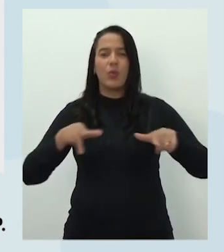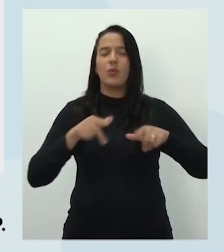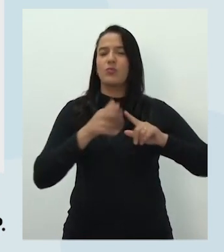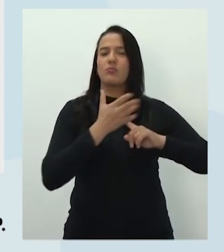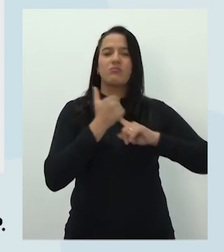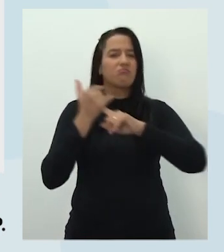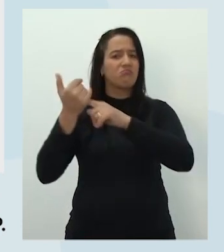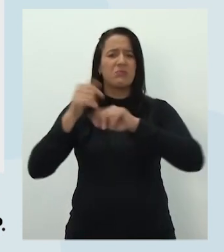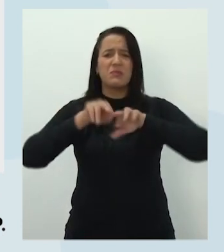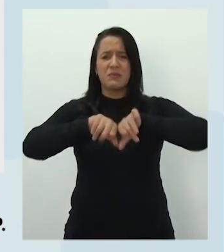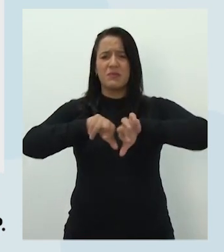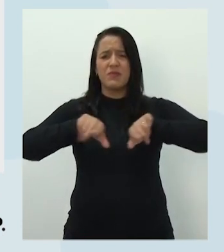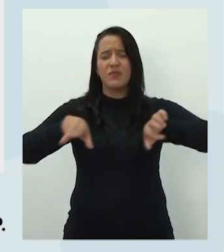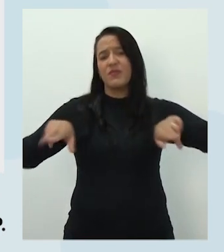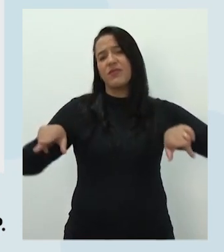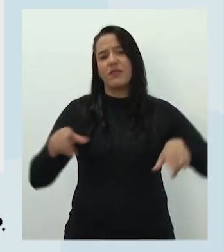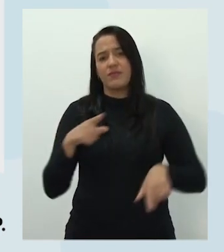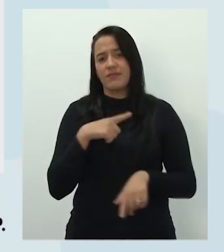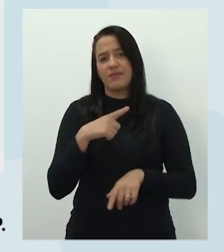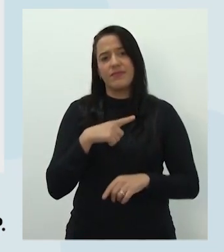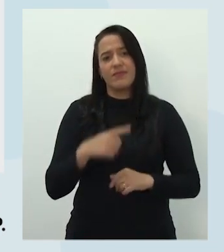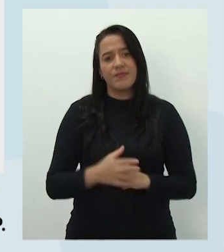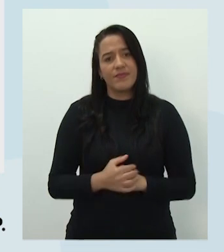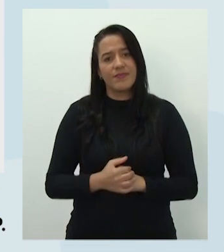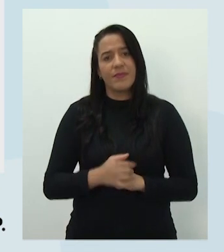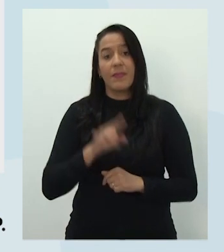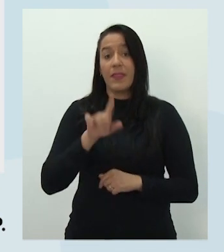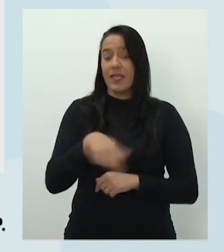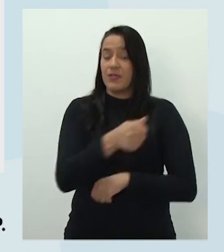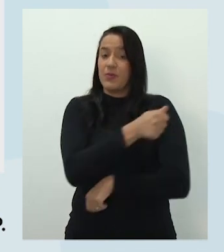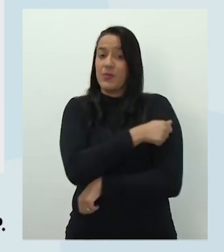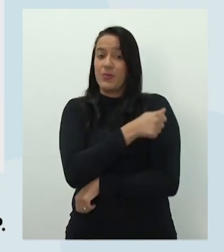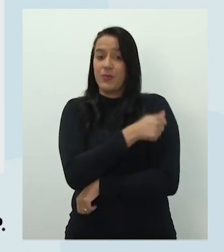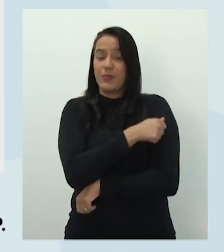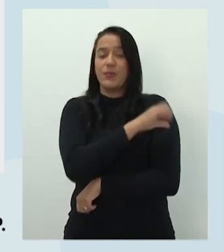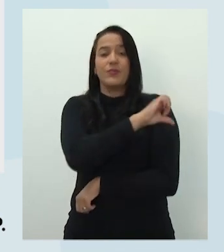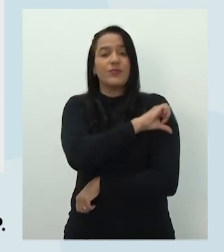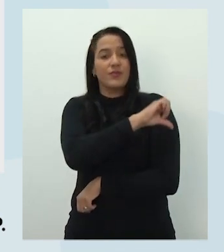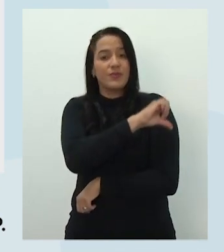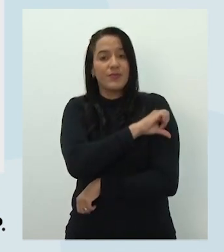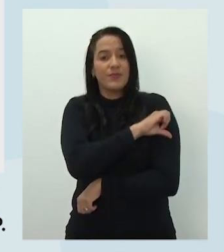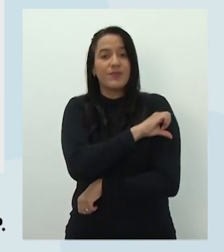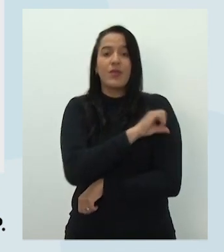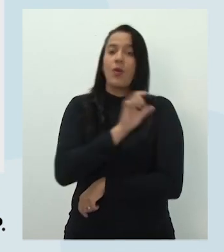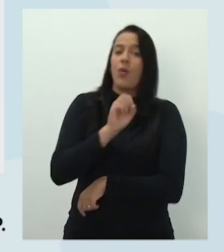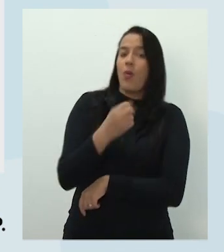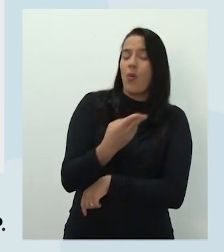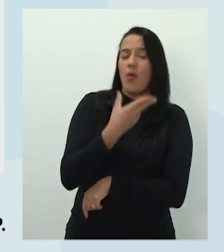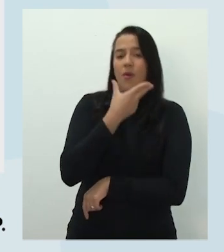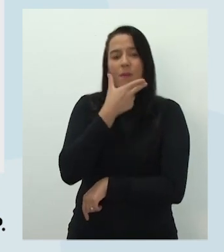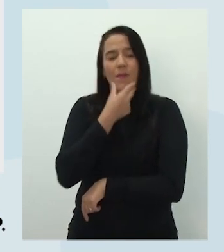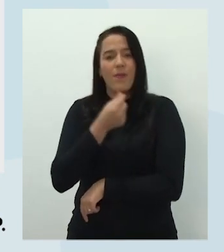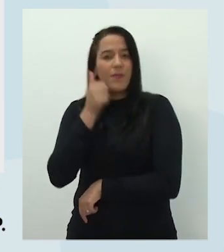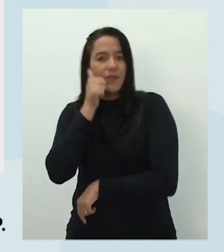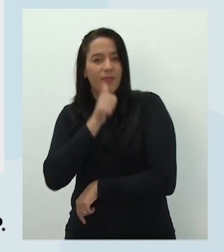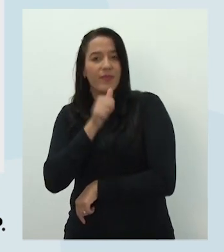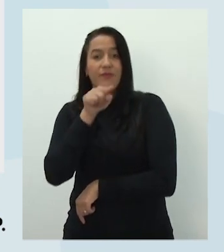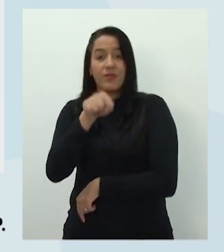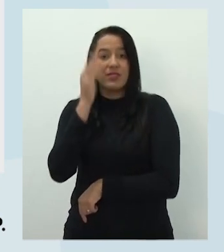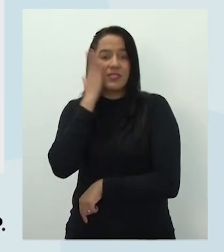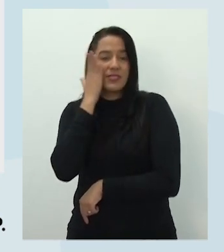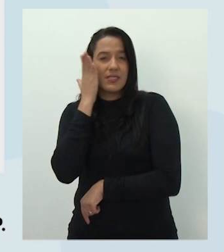todos que aí são vários. Mas, aluno do nono ano, aluna, você sabe